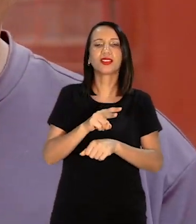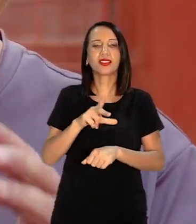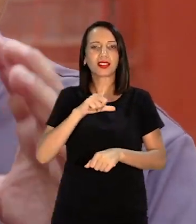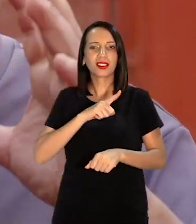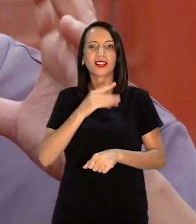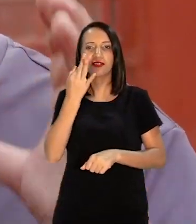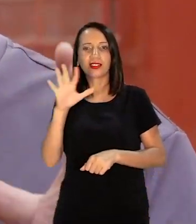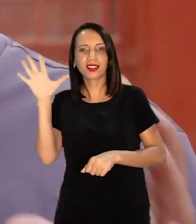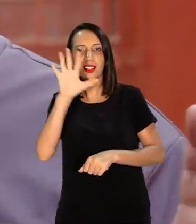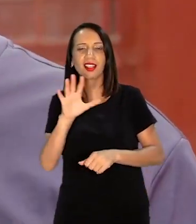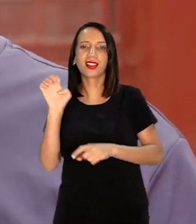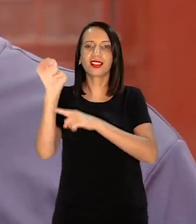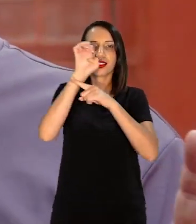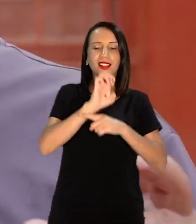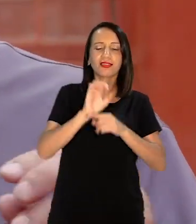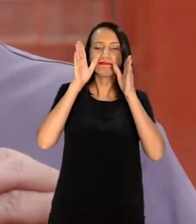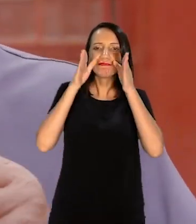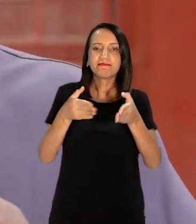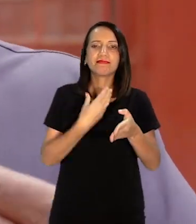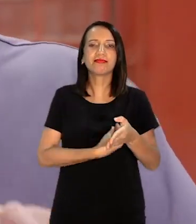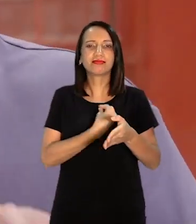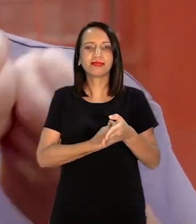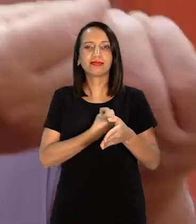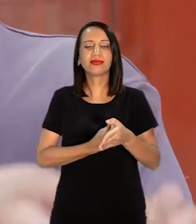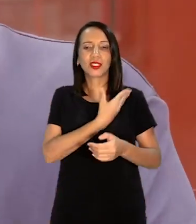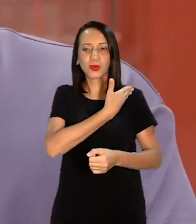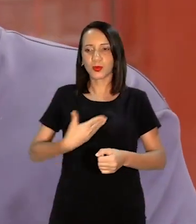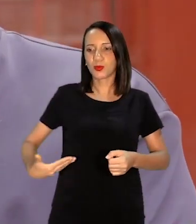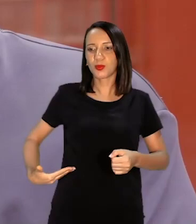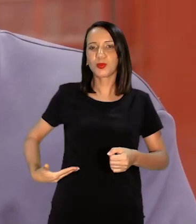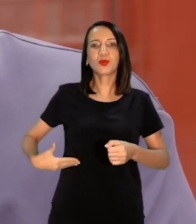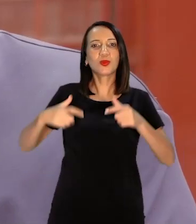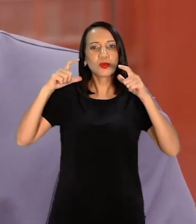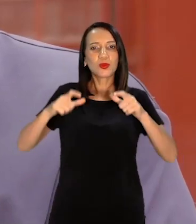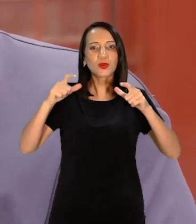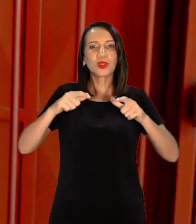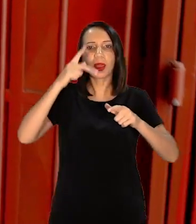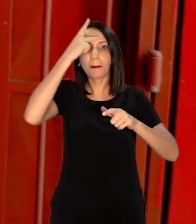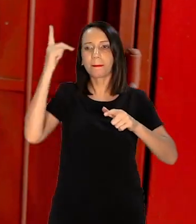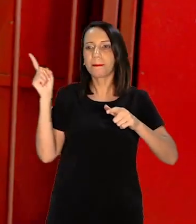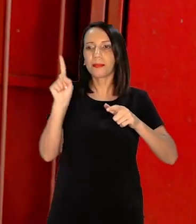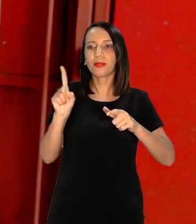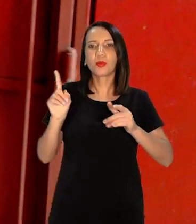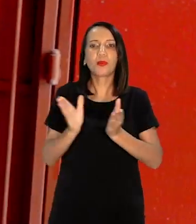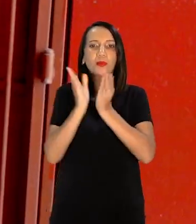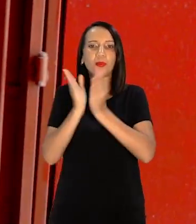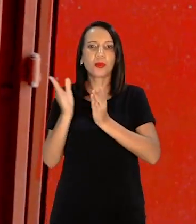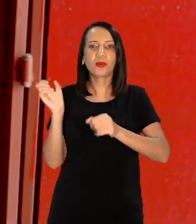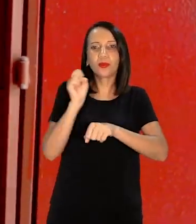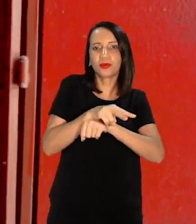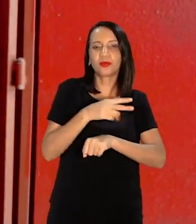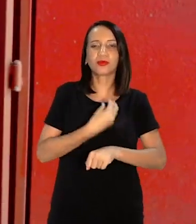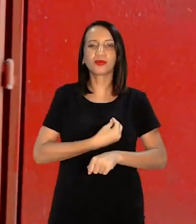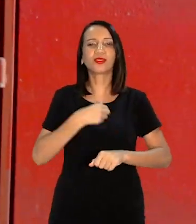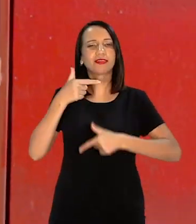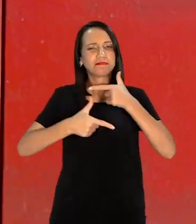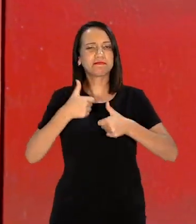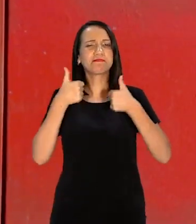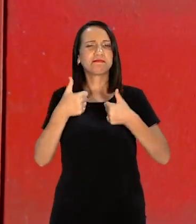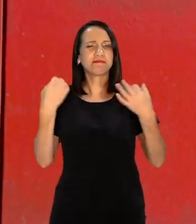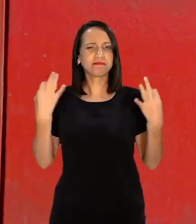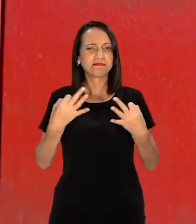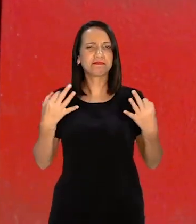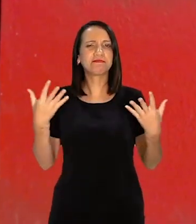Então o objetivo central é esse, porque as públicas que é o lugar do aluno pobre Nós fazemos um bom trabalho? Fazemos